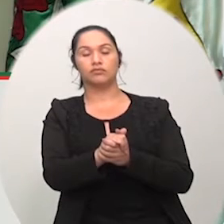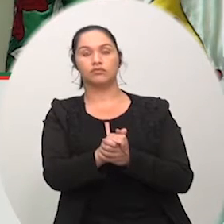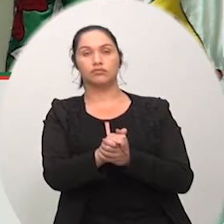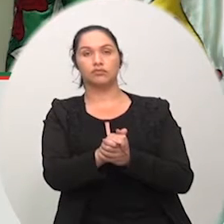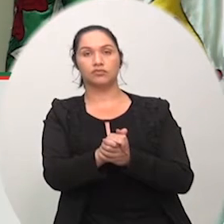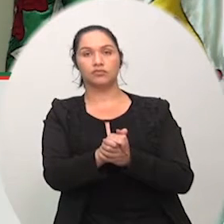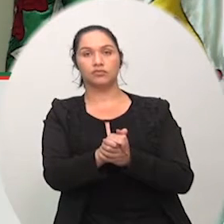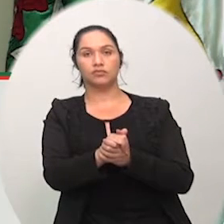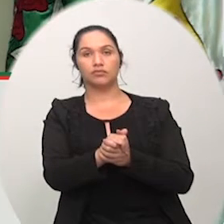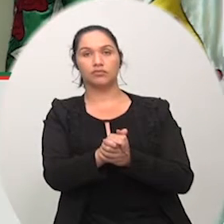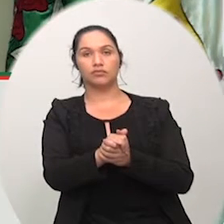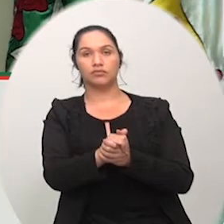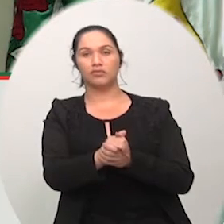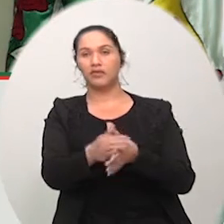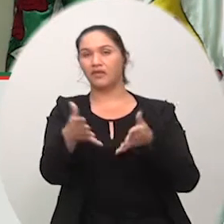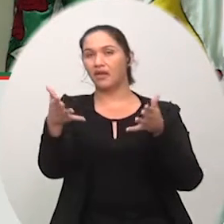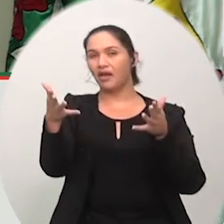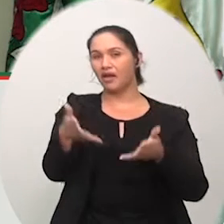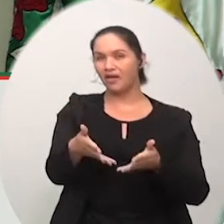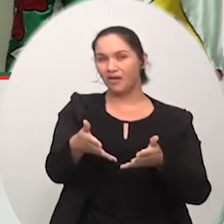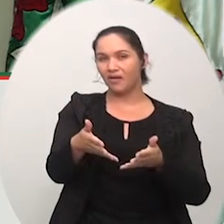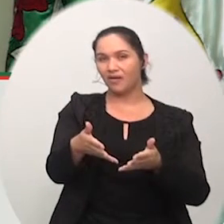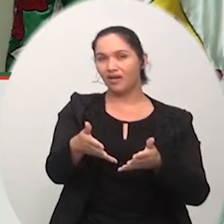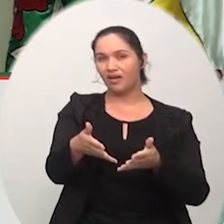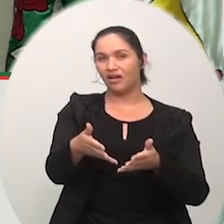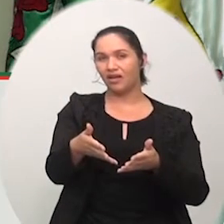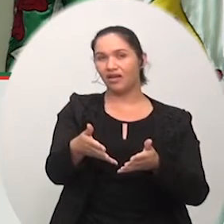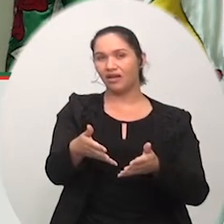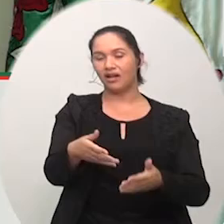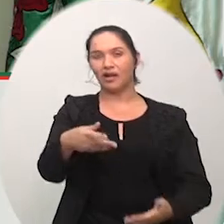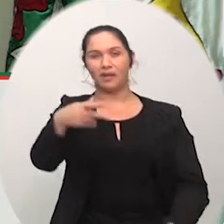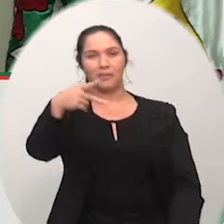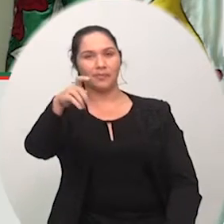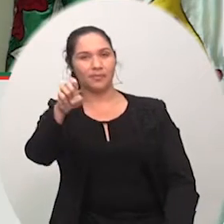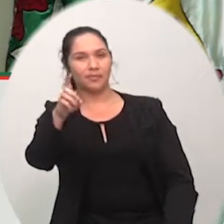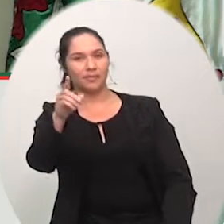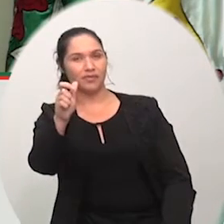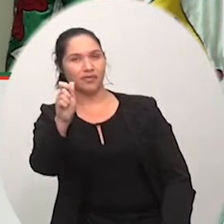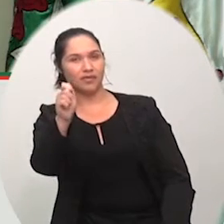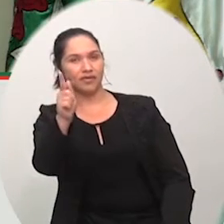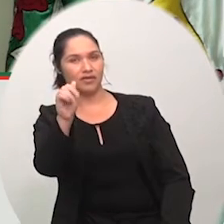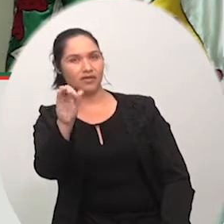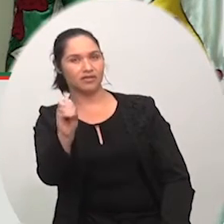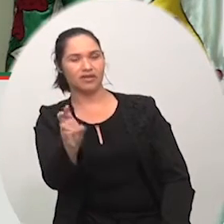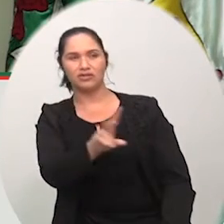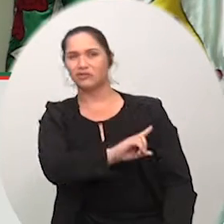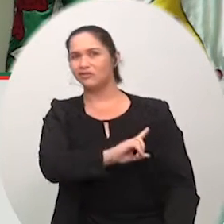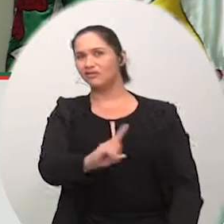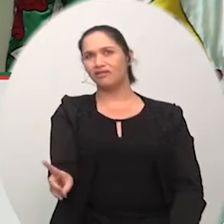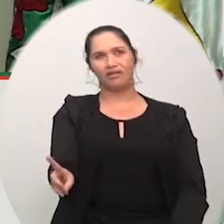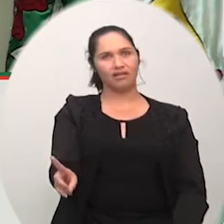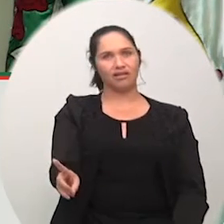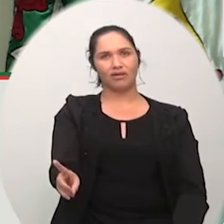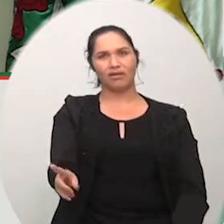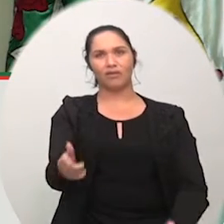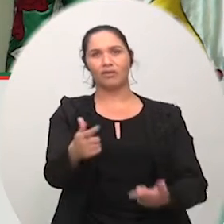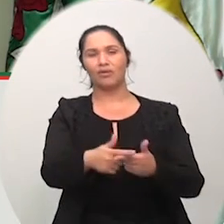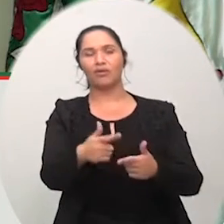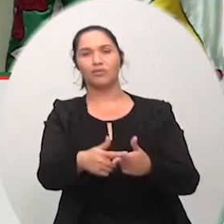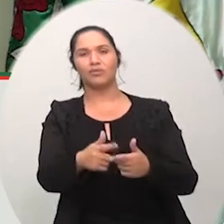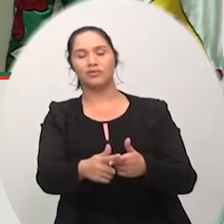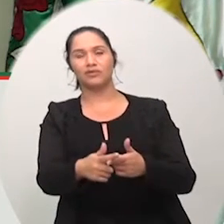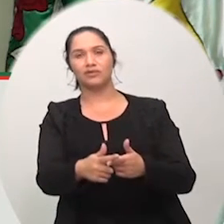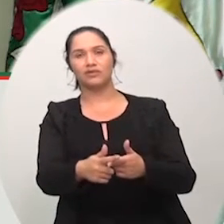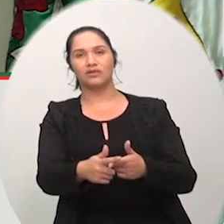agora ser penalizado por ganhar duplicação não dá para nós aceitarmos esse tipo de coisa pagar essa conta não é possível